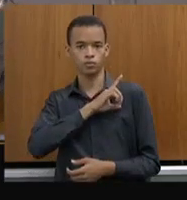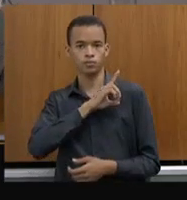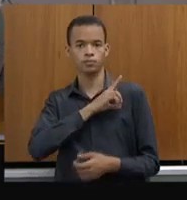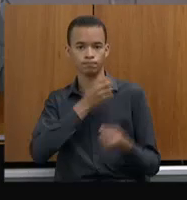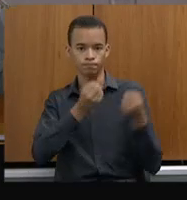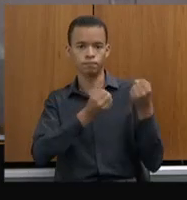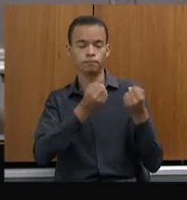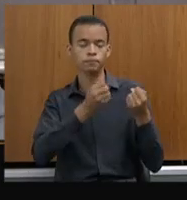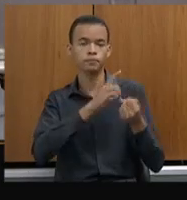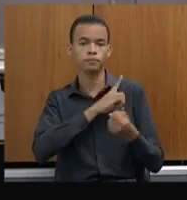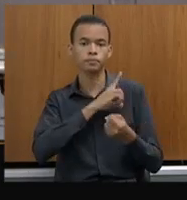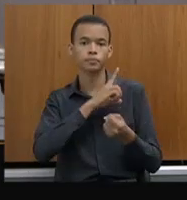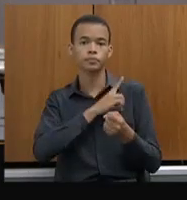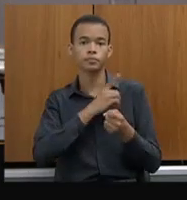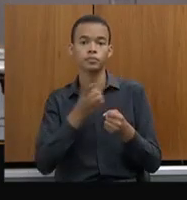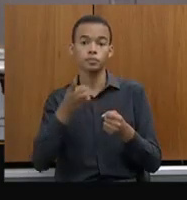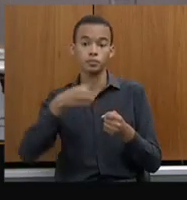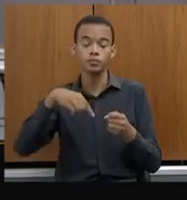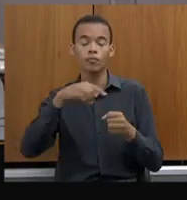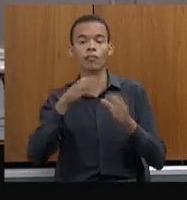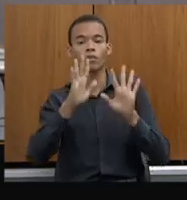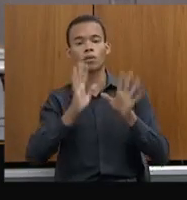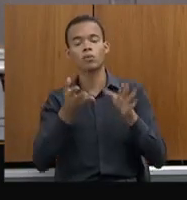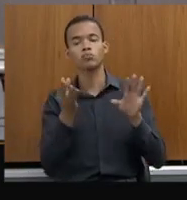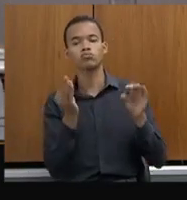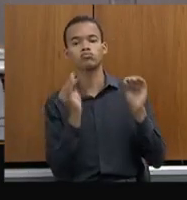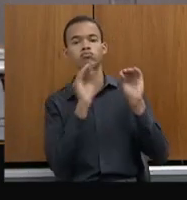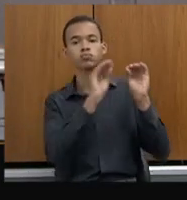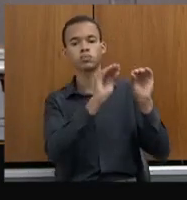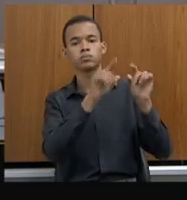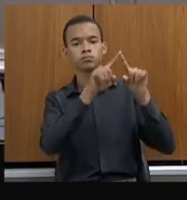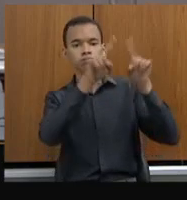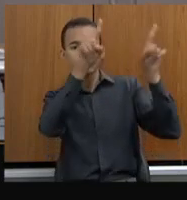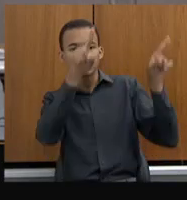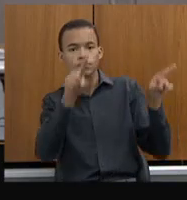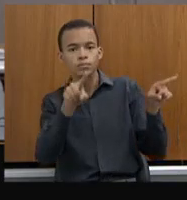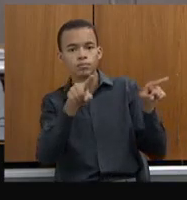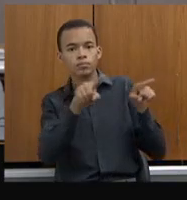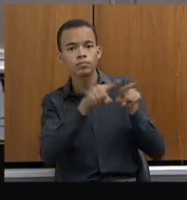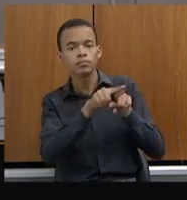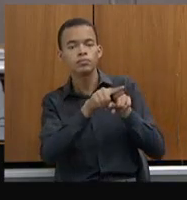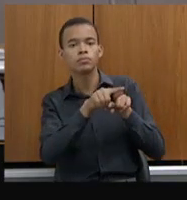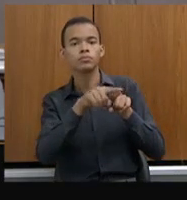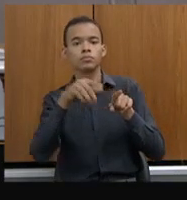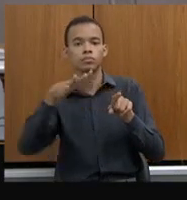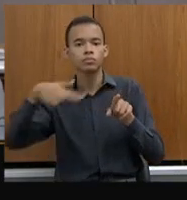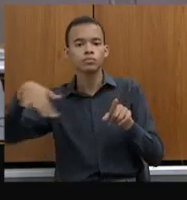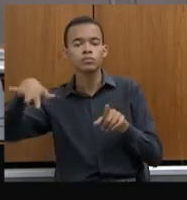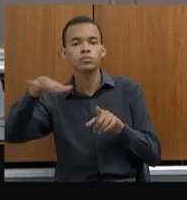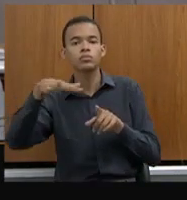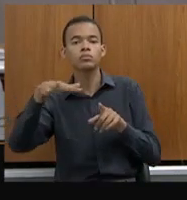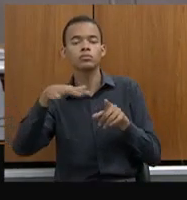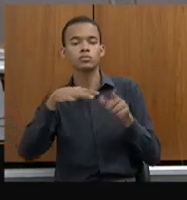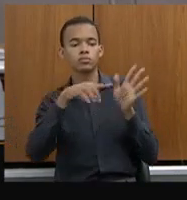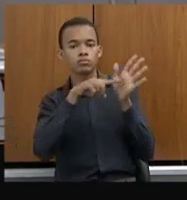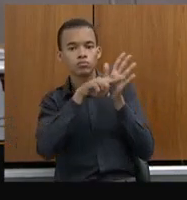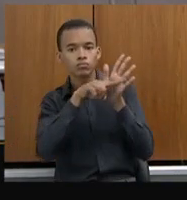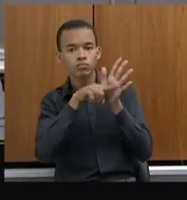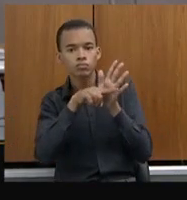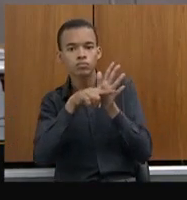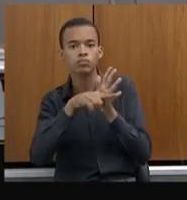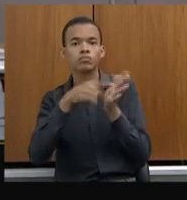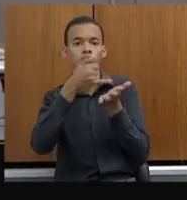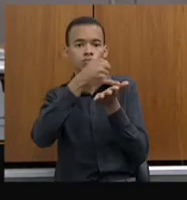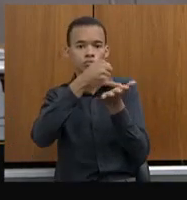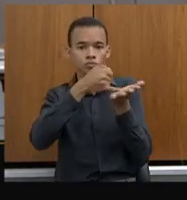do painel público de controle e de credenciamento. Uma forma para